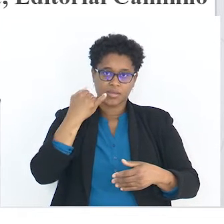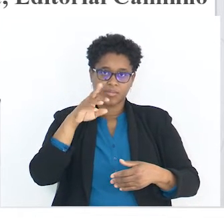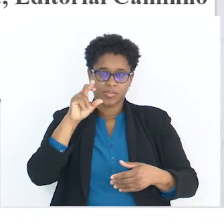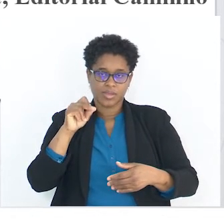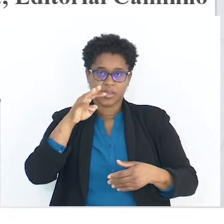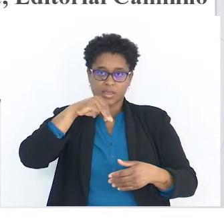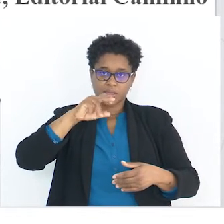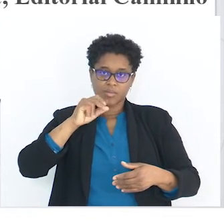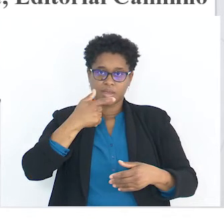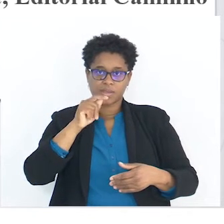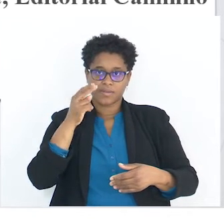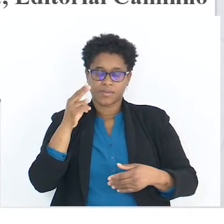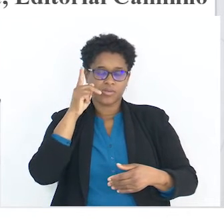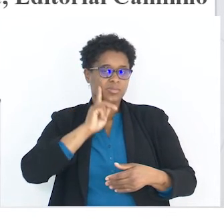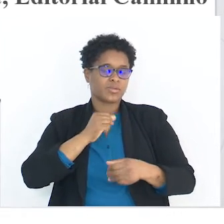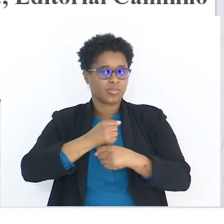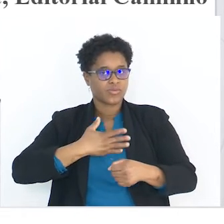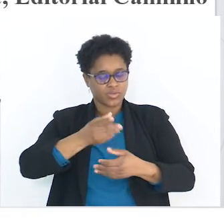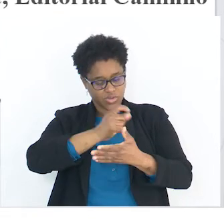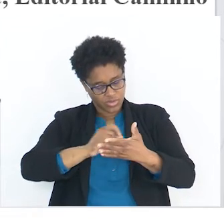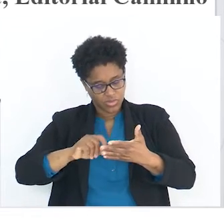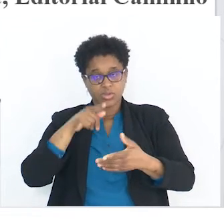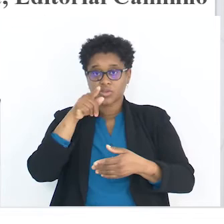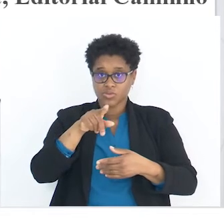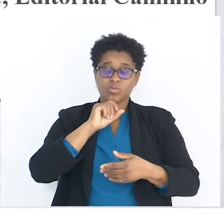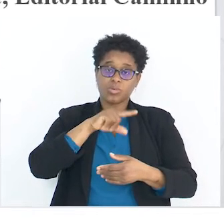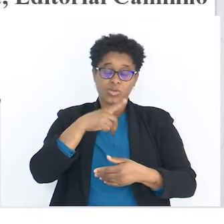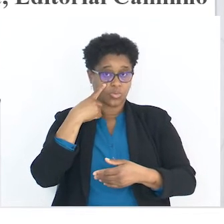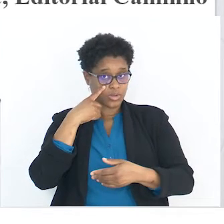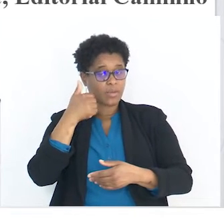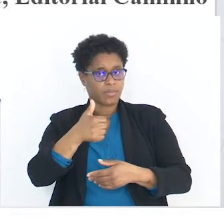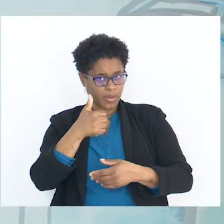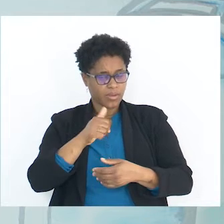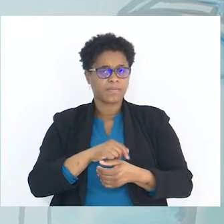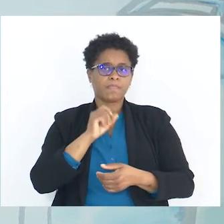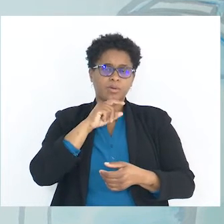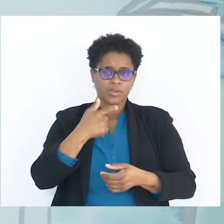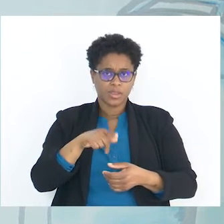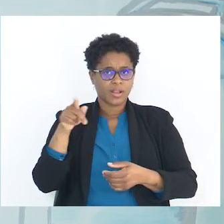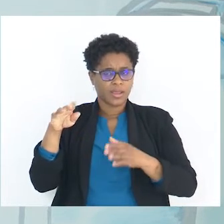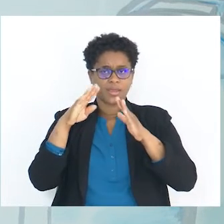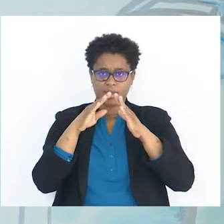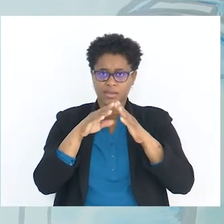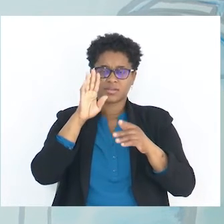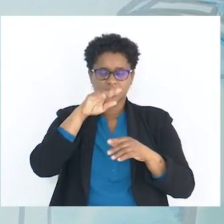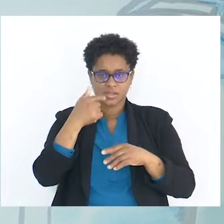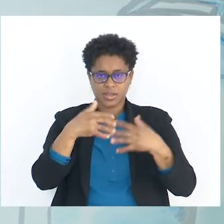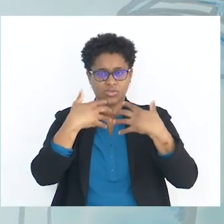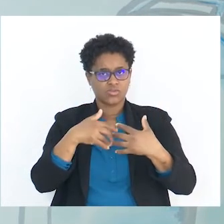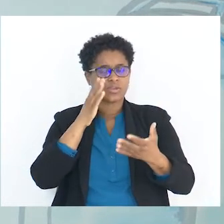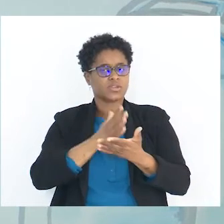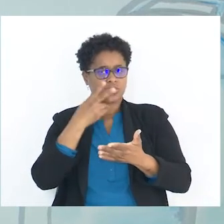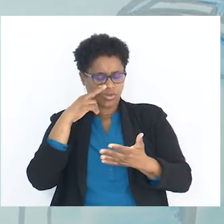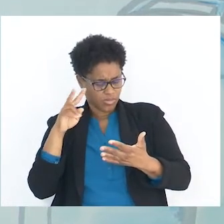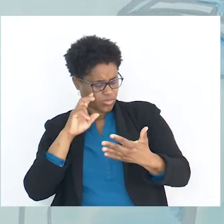uma escritora, é uma gramática que tu podes conhecer muito bem. Podes ter lá em casa. Então, se tiveres